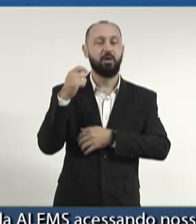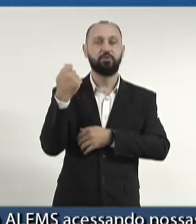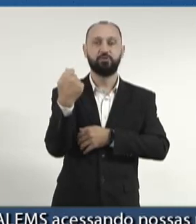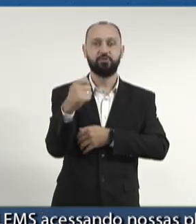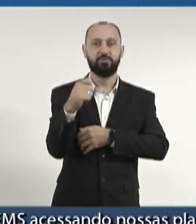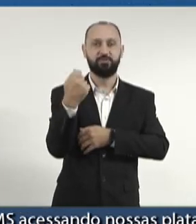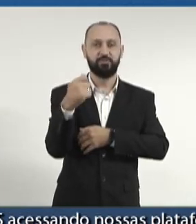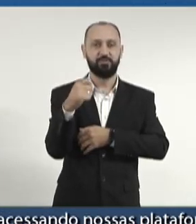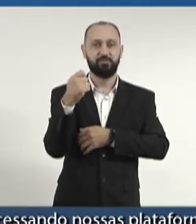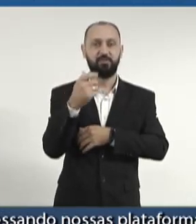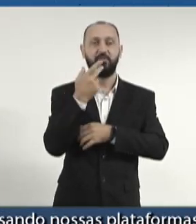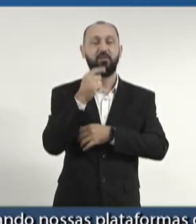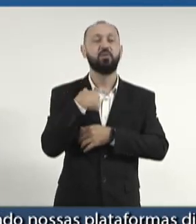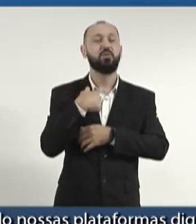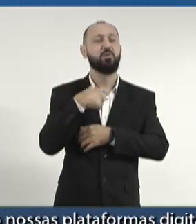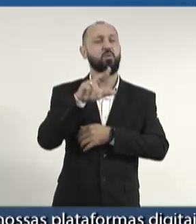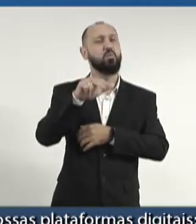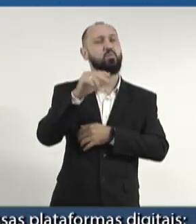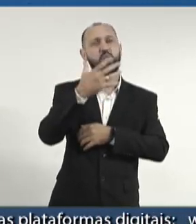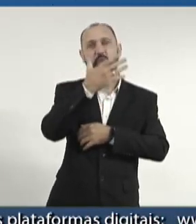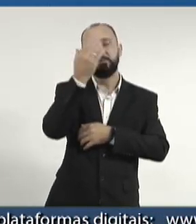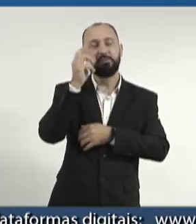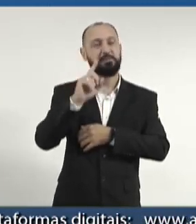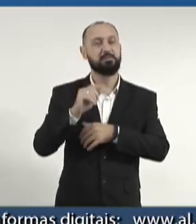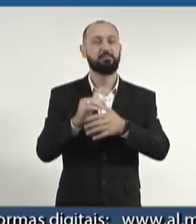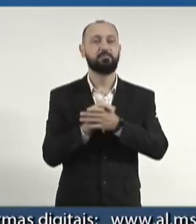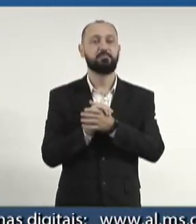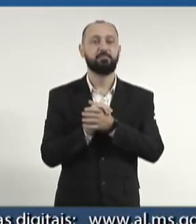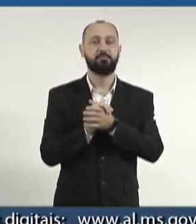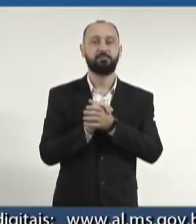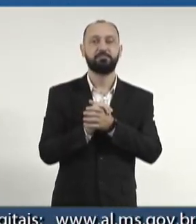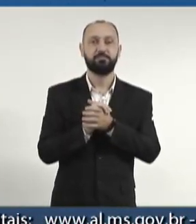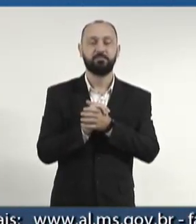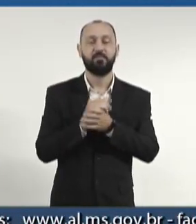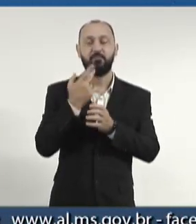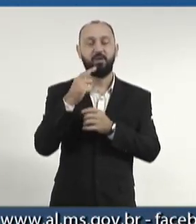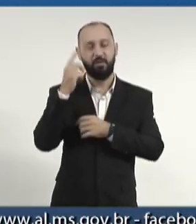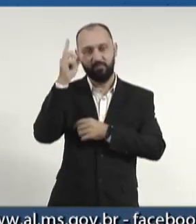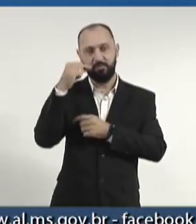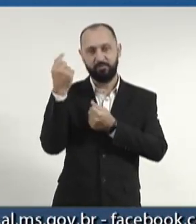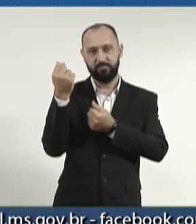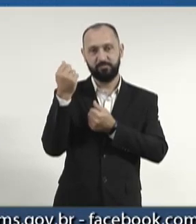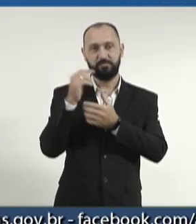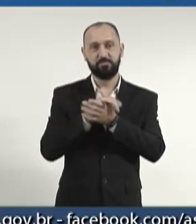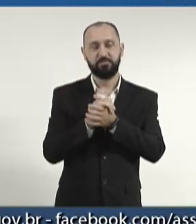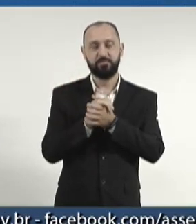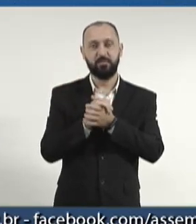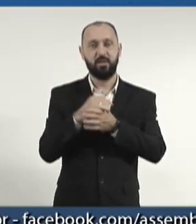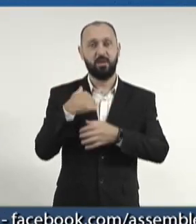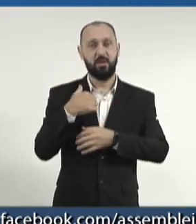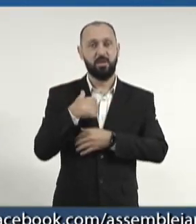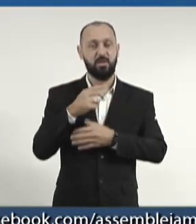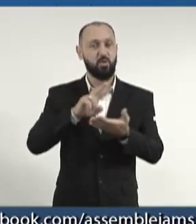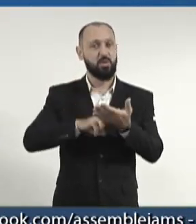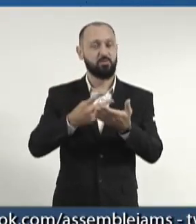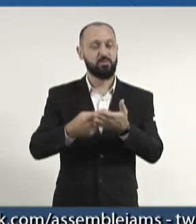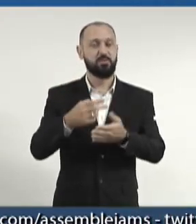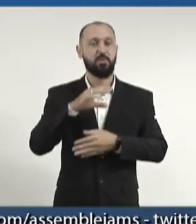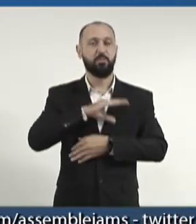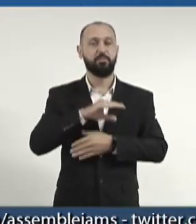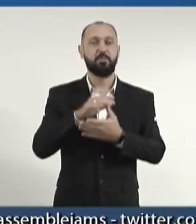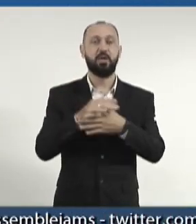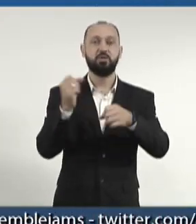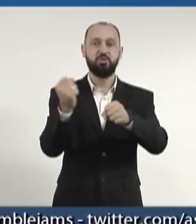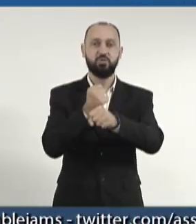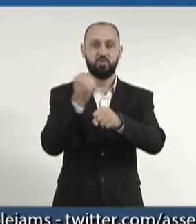diz uma coisa que eu nunca mais esqueci. Dizia ele em espanhol, eu vou traduzir literalmente em português, as grandes